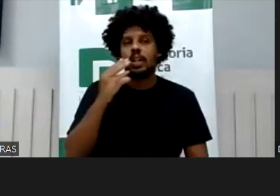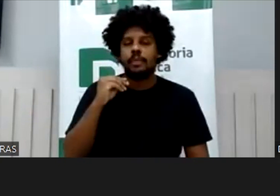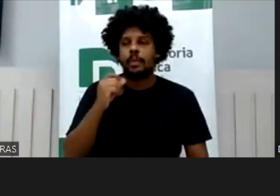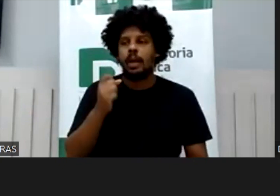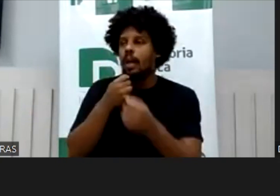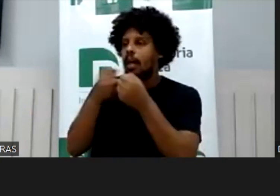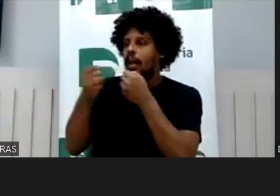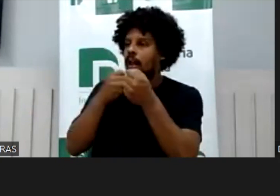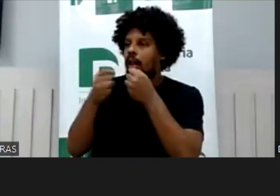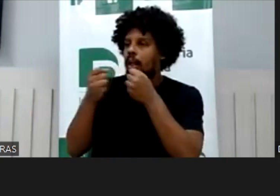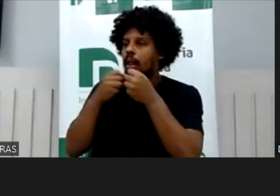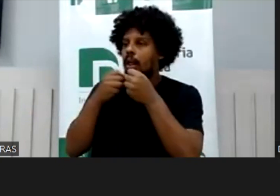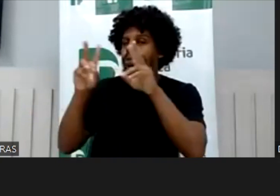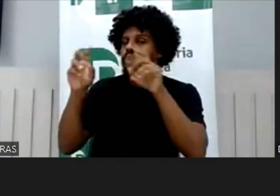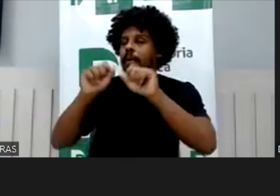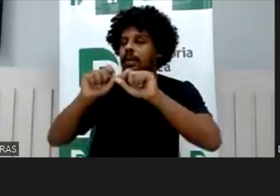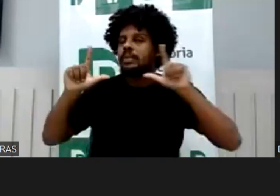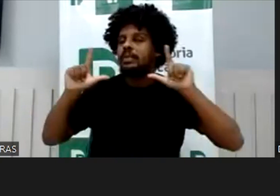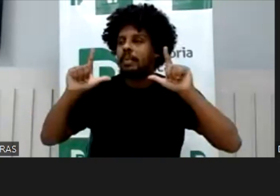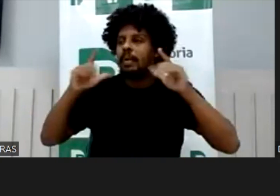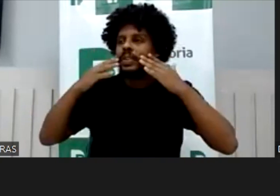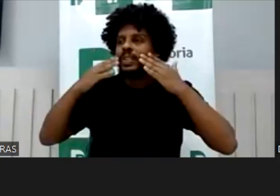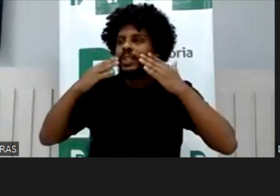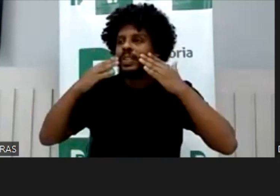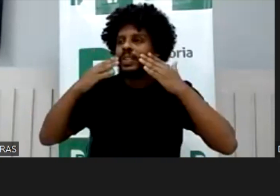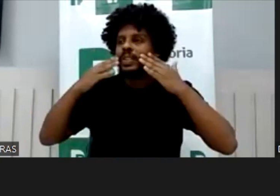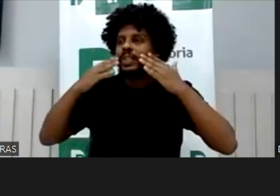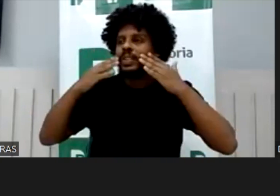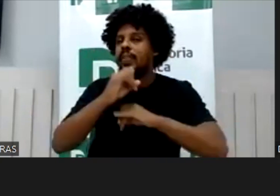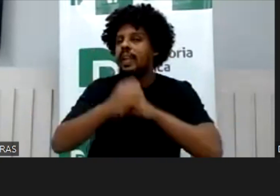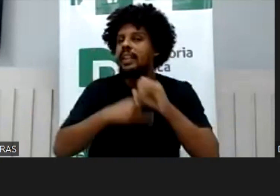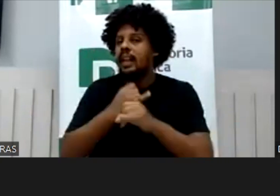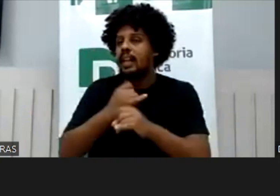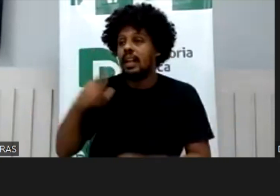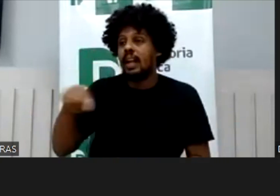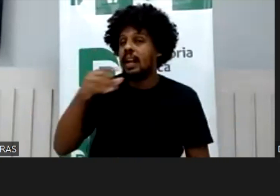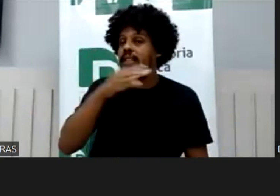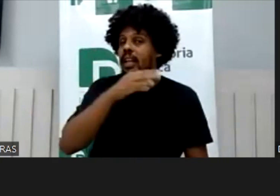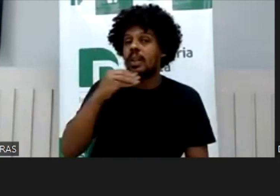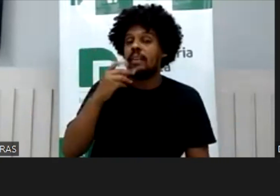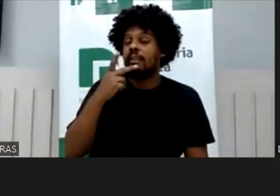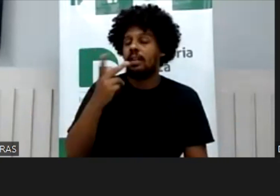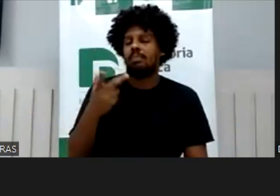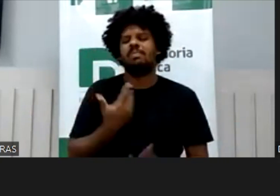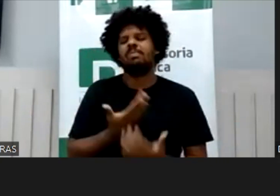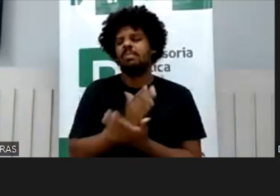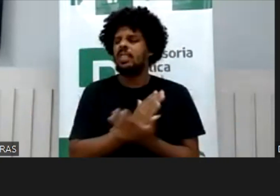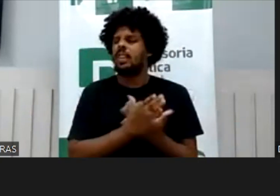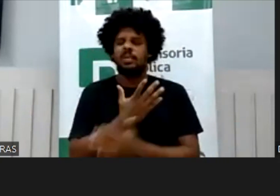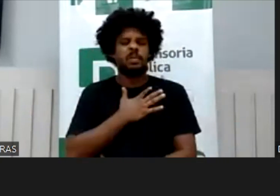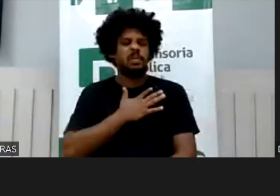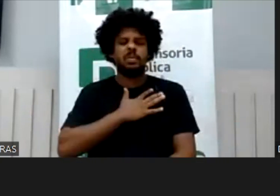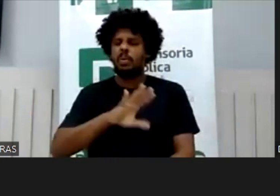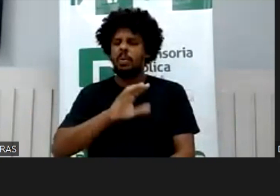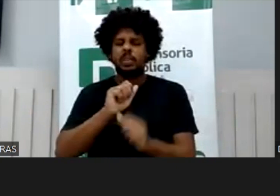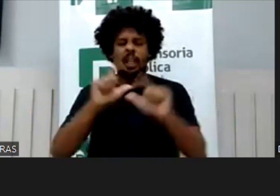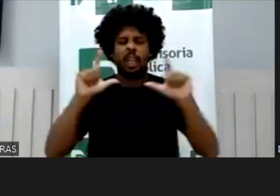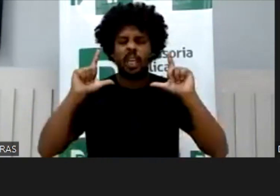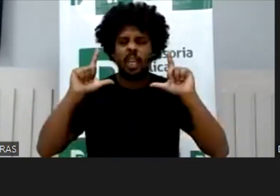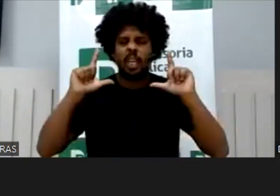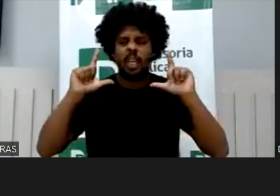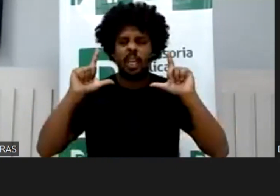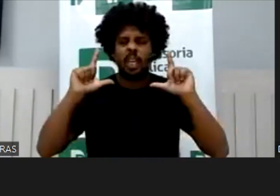das suas figuras pelos pais na internet se revelou incomodado com a exposição. Tá? Pesquisa, acho que de